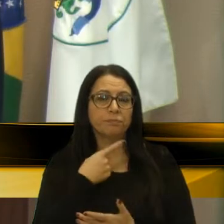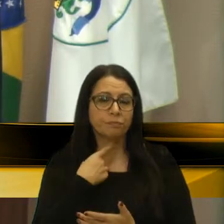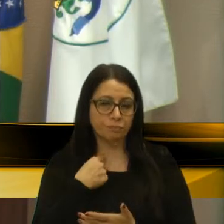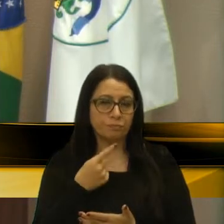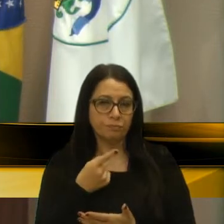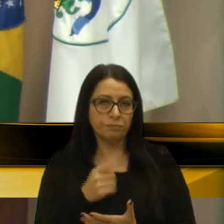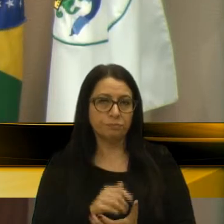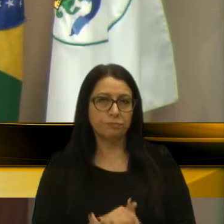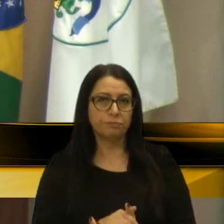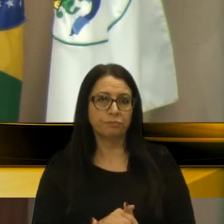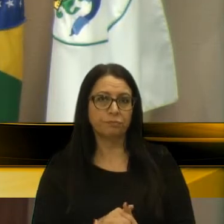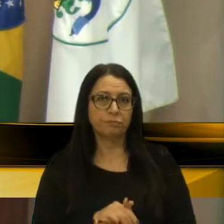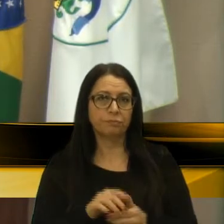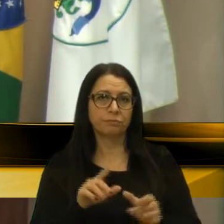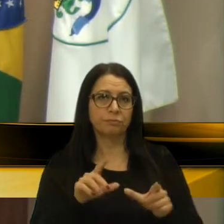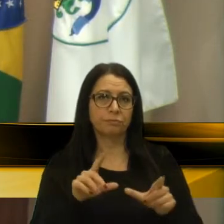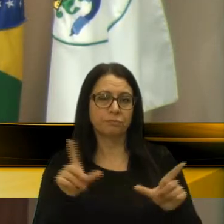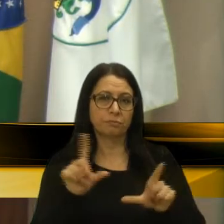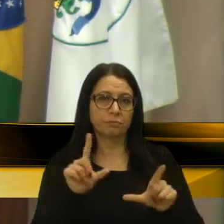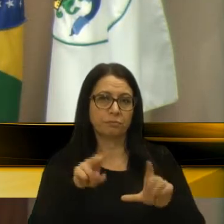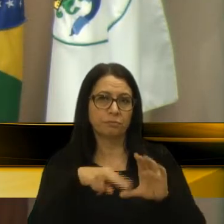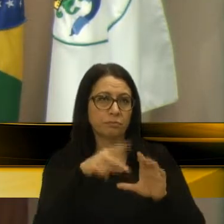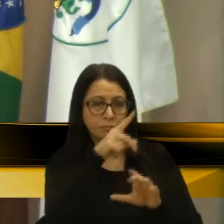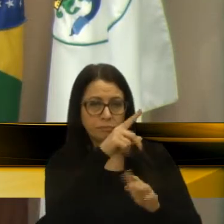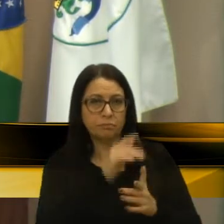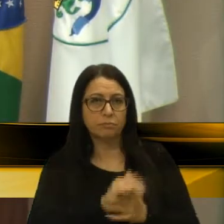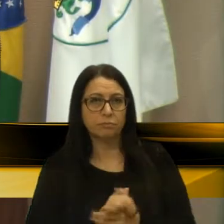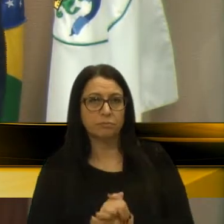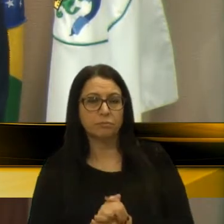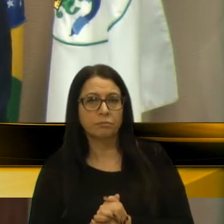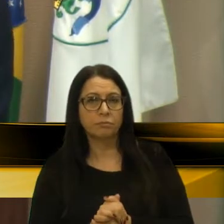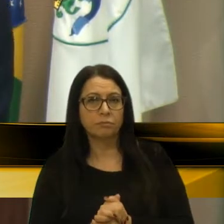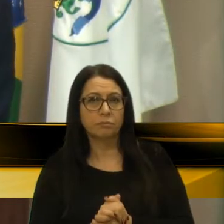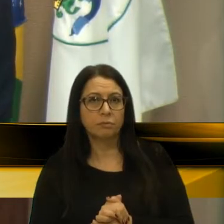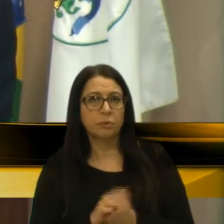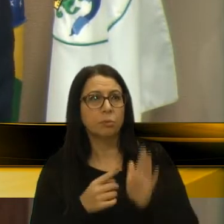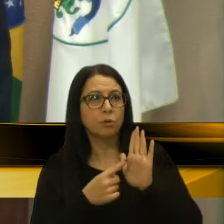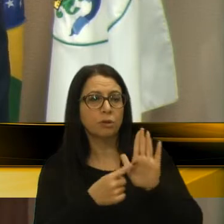que a TV Câmara mostrasse um pouco,